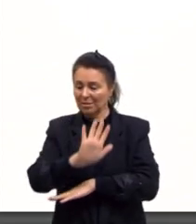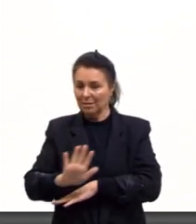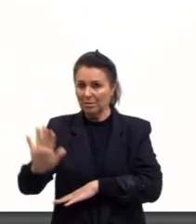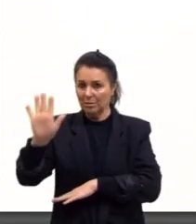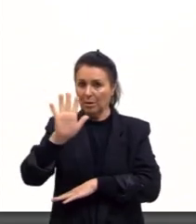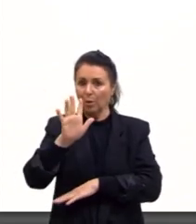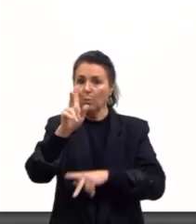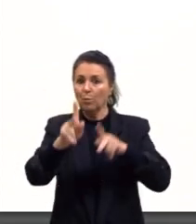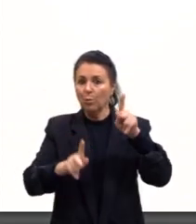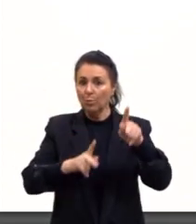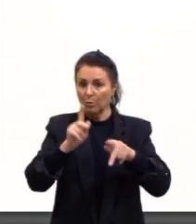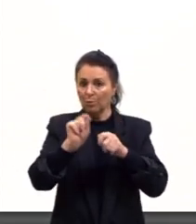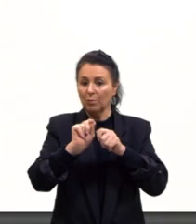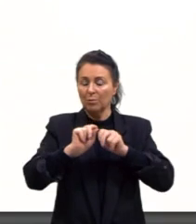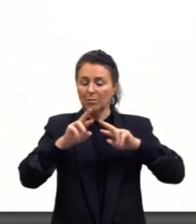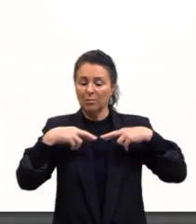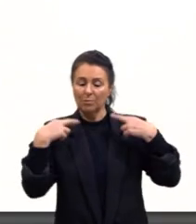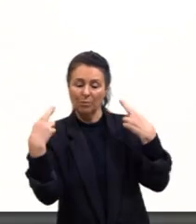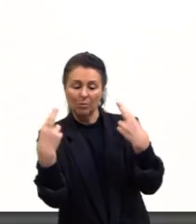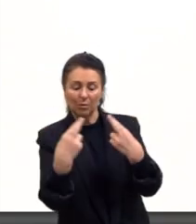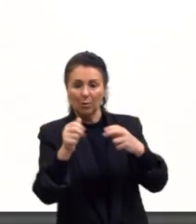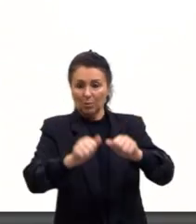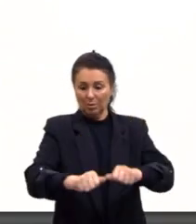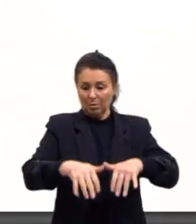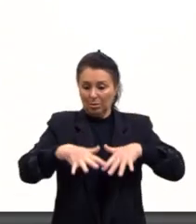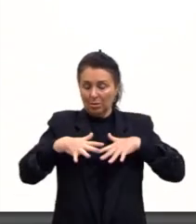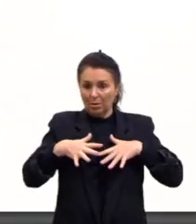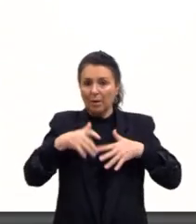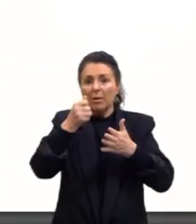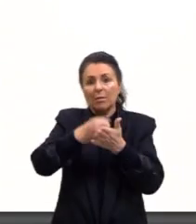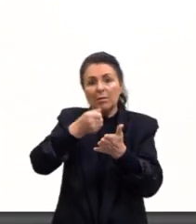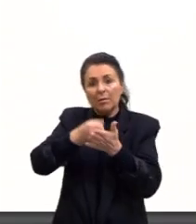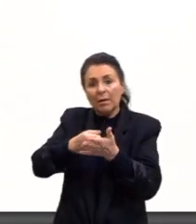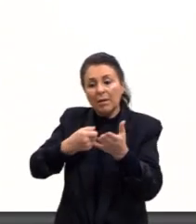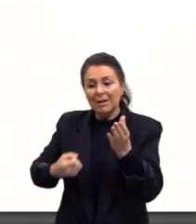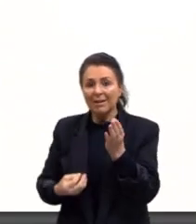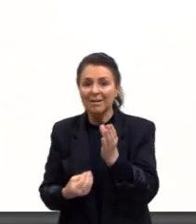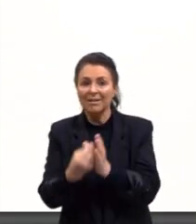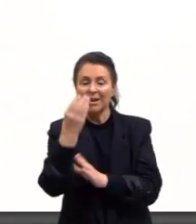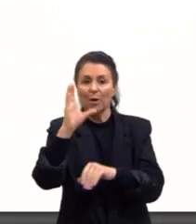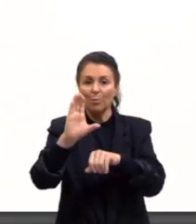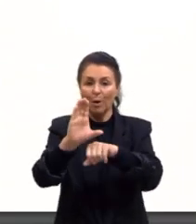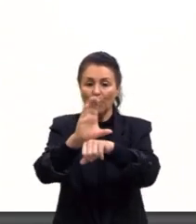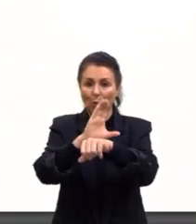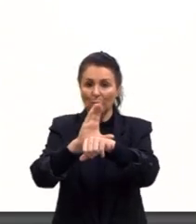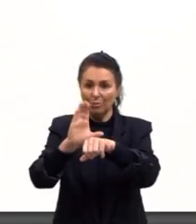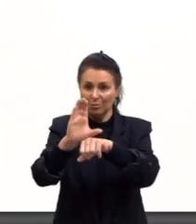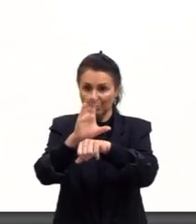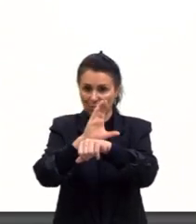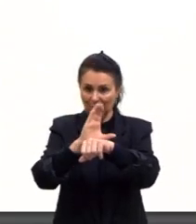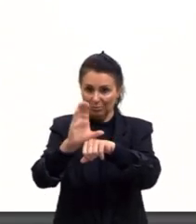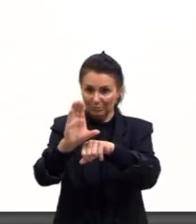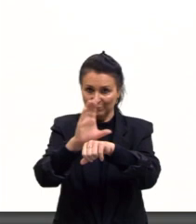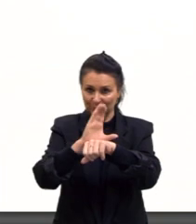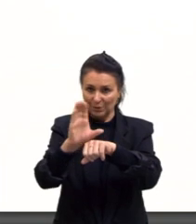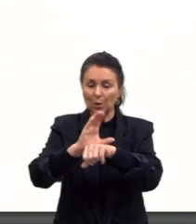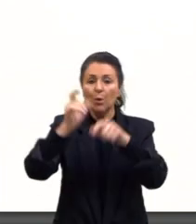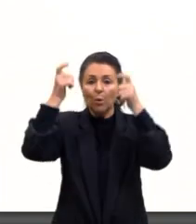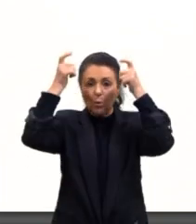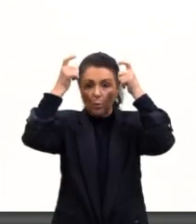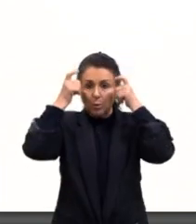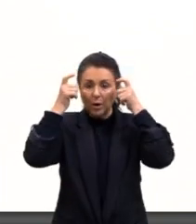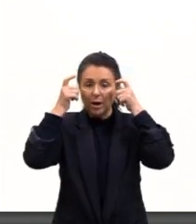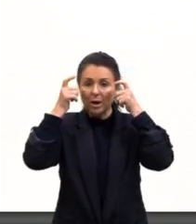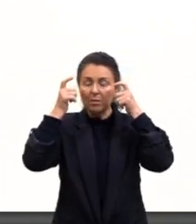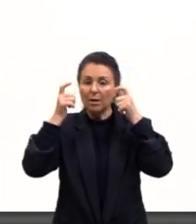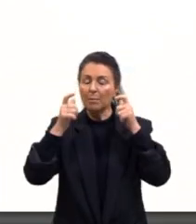se reúne em uma assembleia para tentar criar uma constituição. Nesse momento, o rei tem